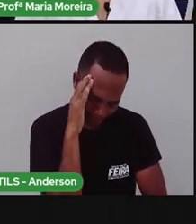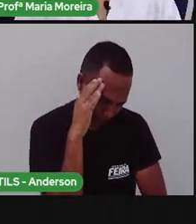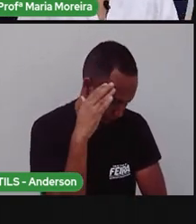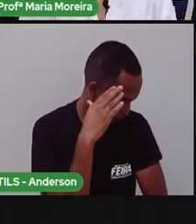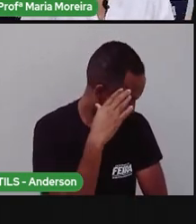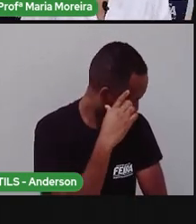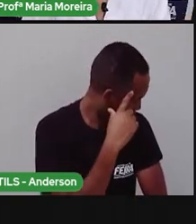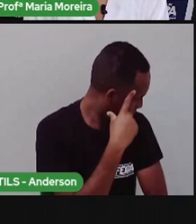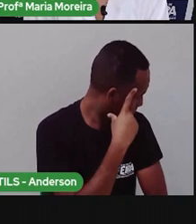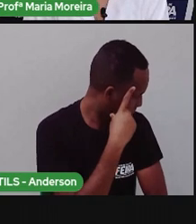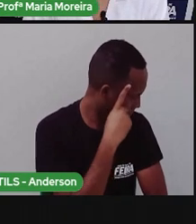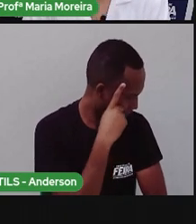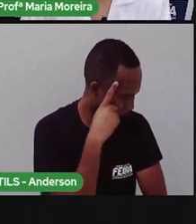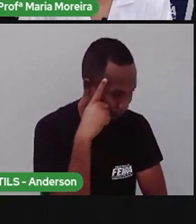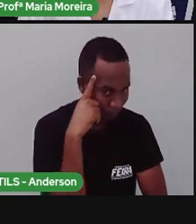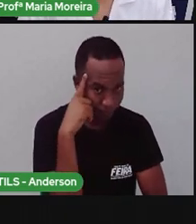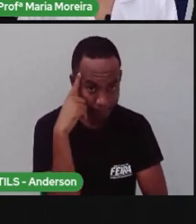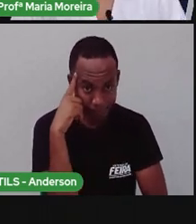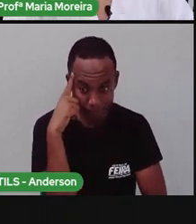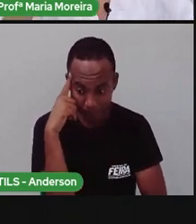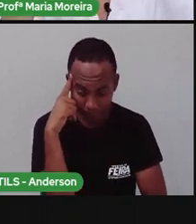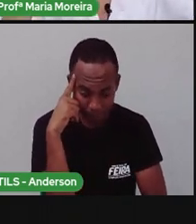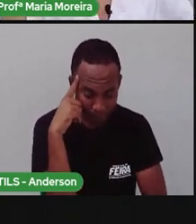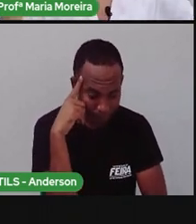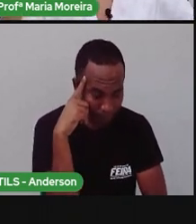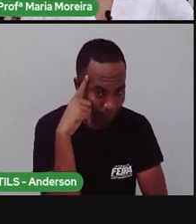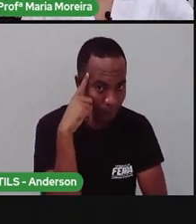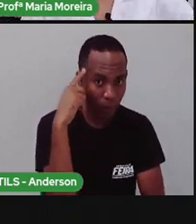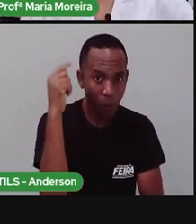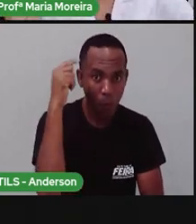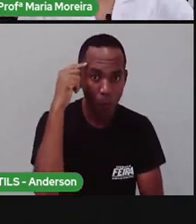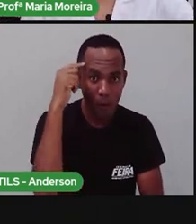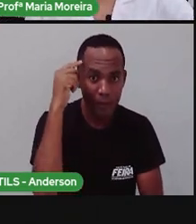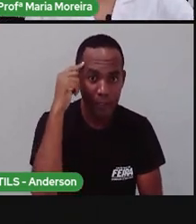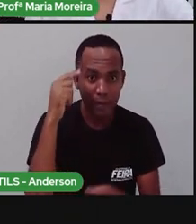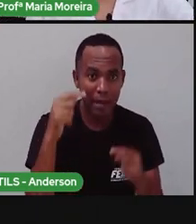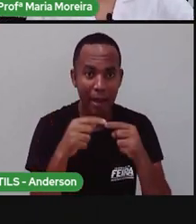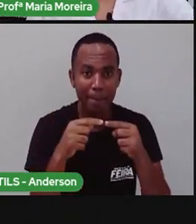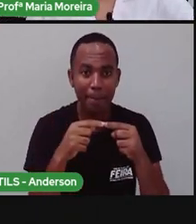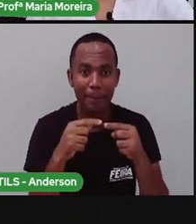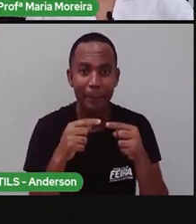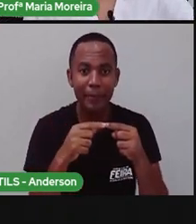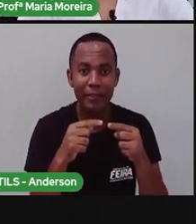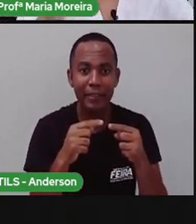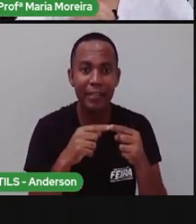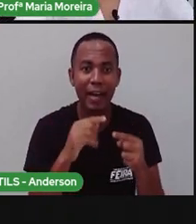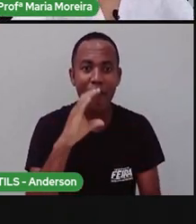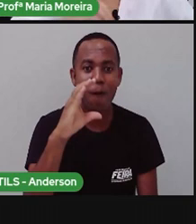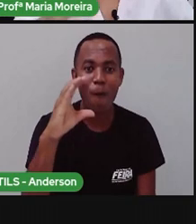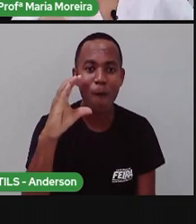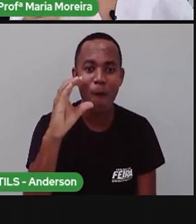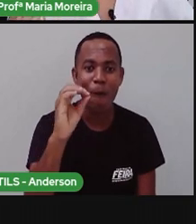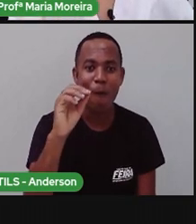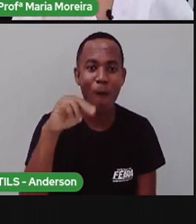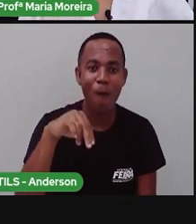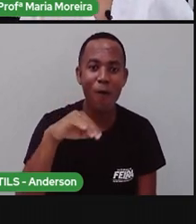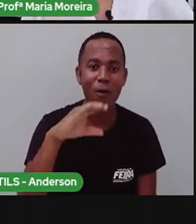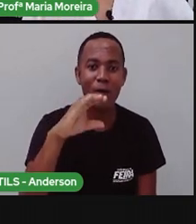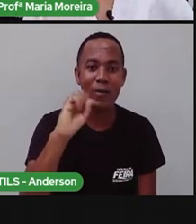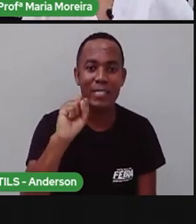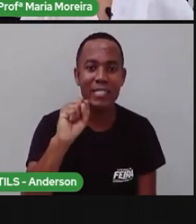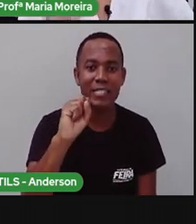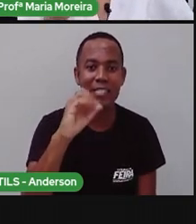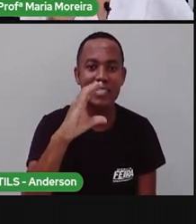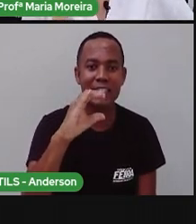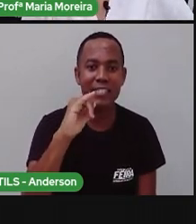Ah, vocês estão aprendendo várias coisas aí também em libras, né, com Anderson? Consciência sobre a ou coisa que a gente fez. Uma coisa boa ou ruim.